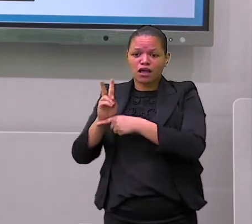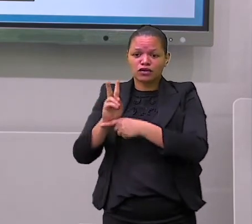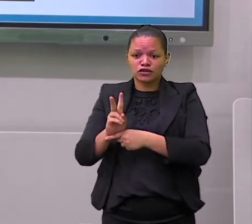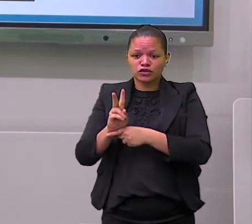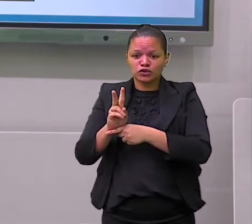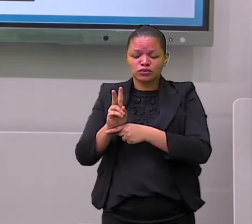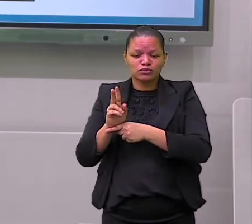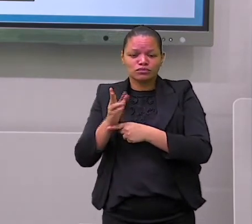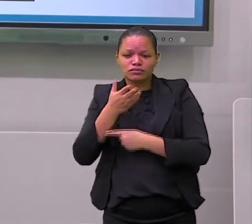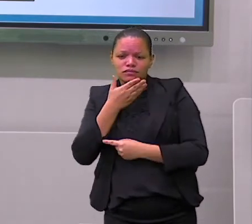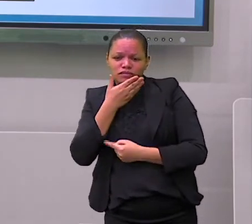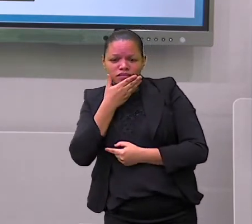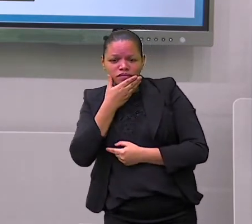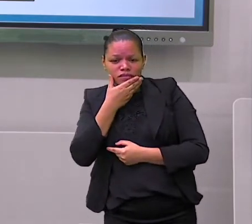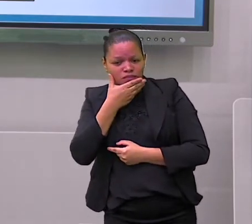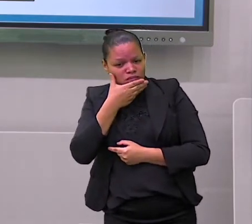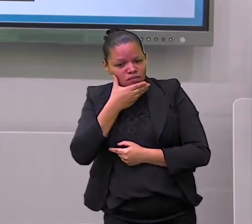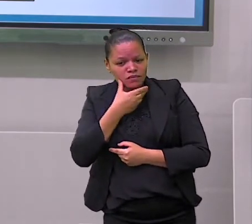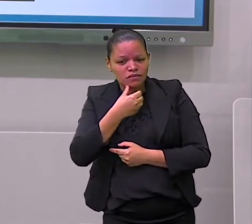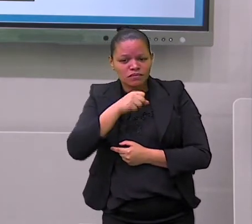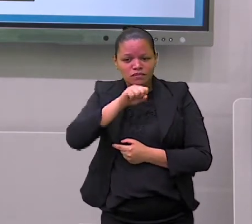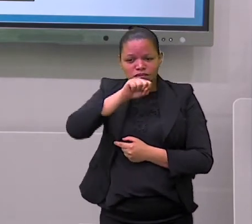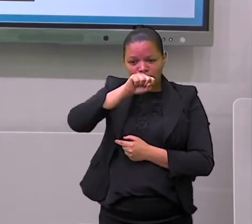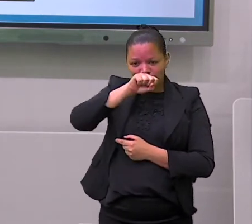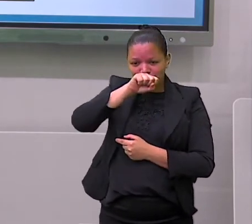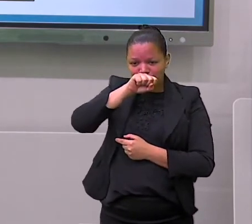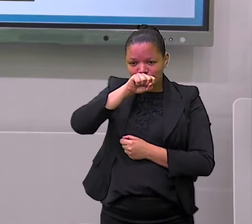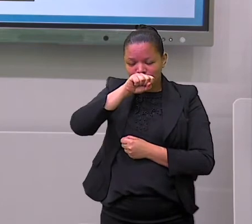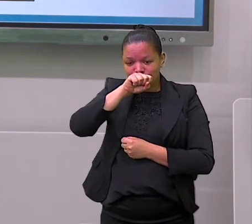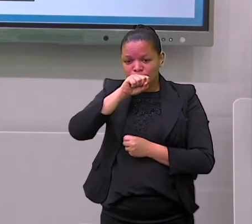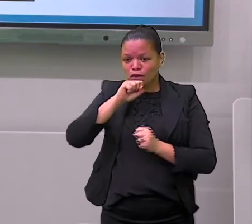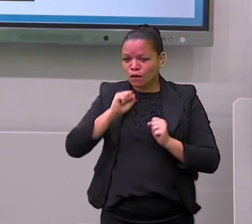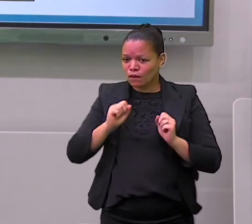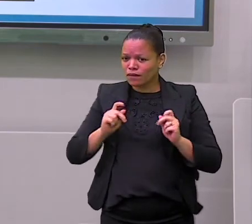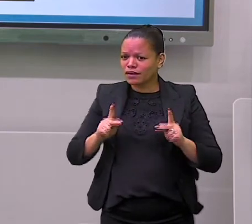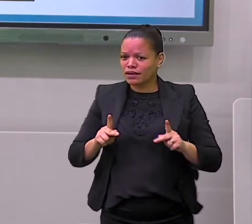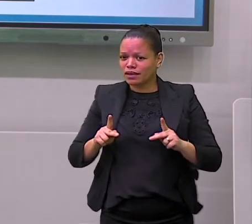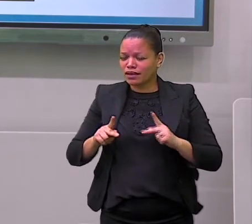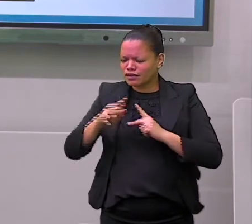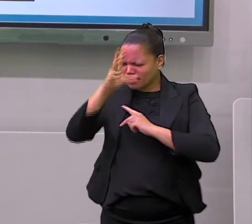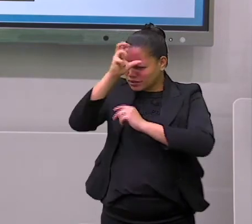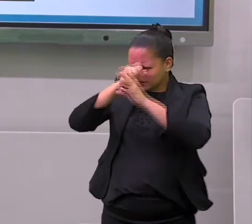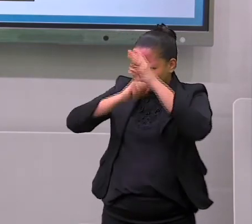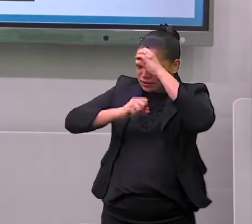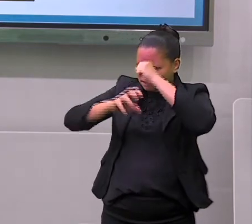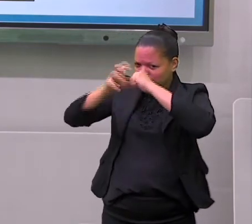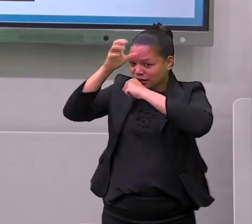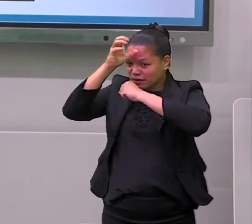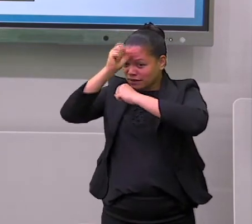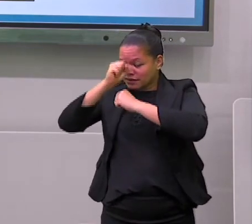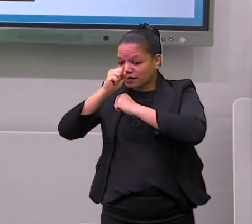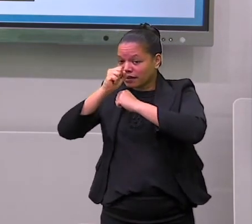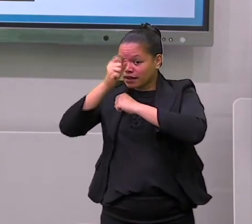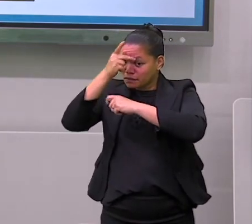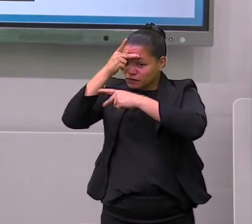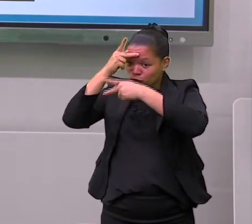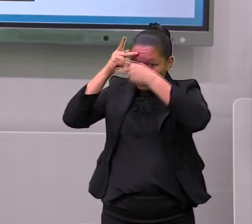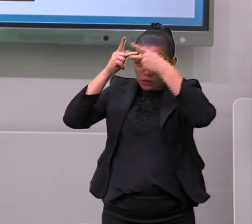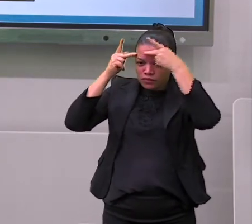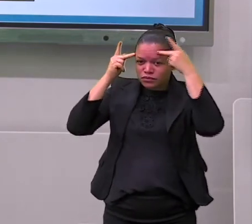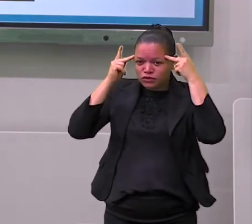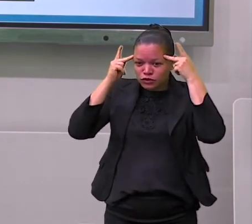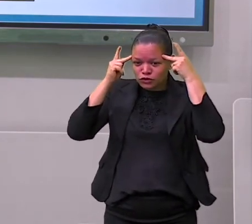aprendizagem vem da nossa inteligência. Nós aprendemos com as pessoas, nós